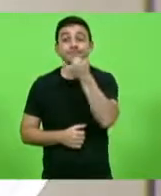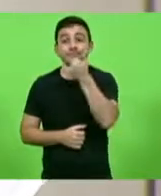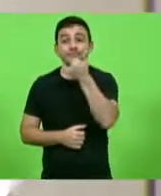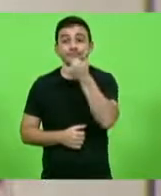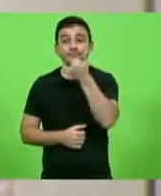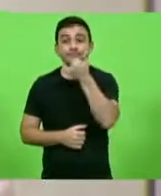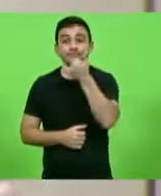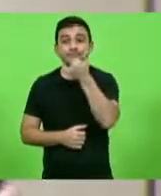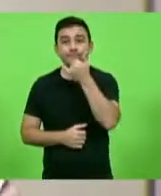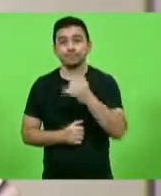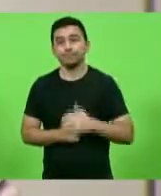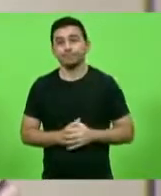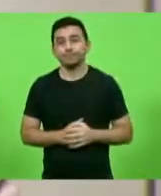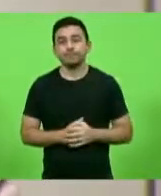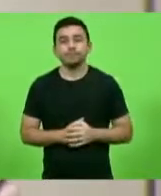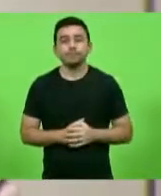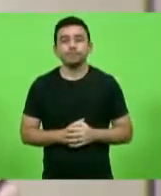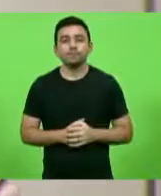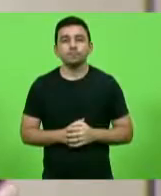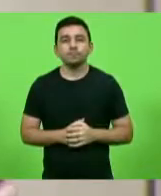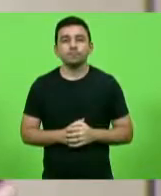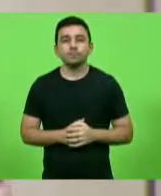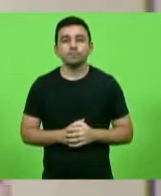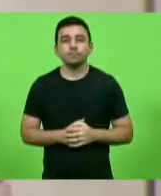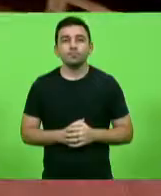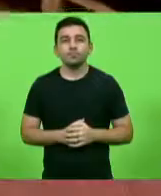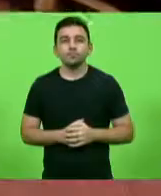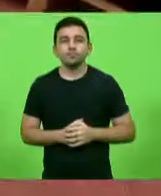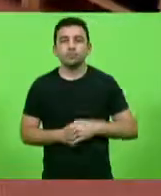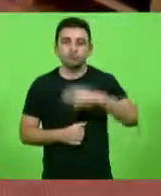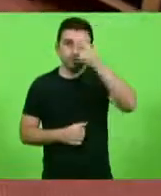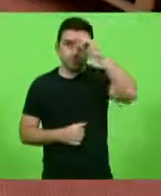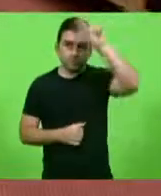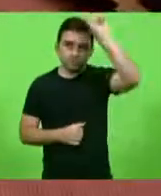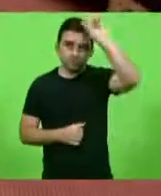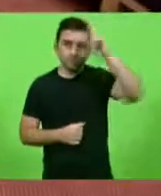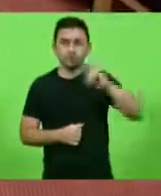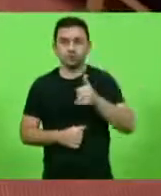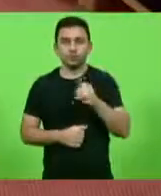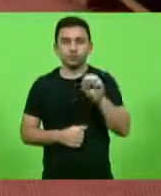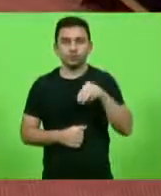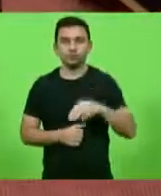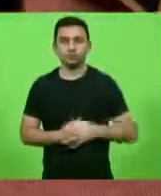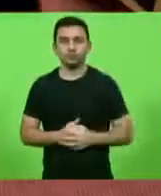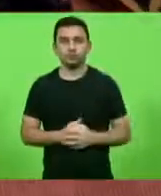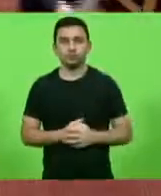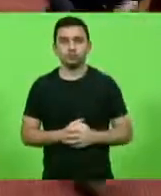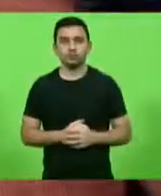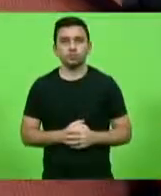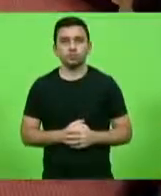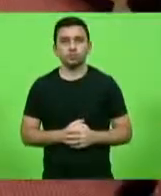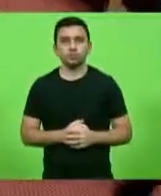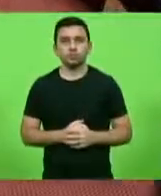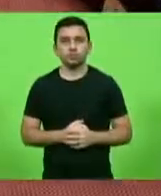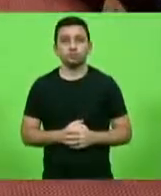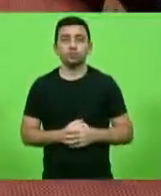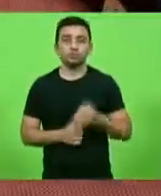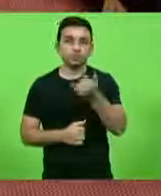Desculpa, deputado, deputado Vicente Carropreso, por dez minutos. Desculpa, mais uma vez, deputado.